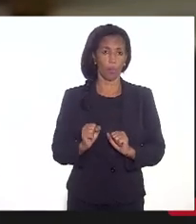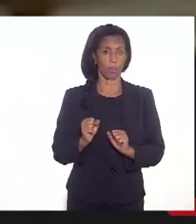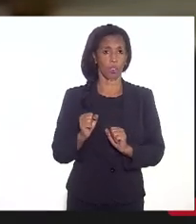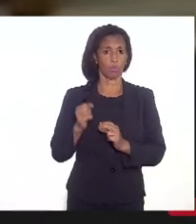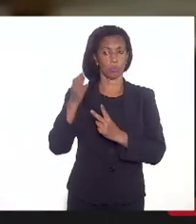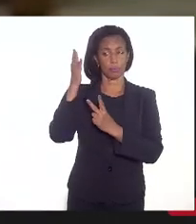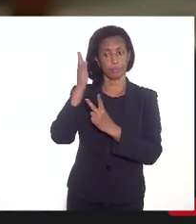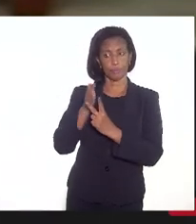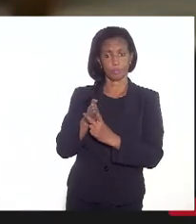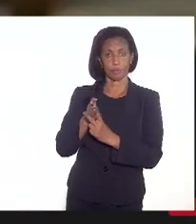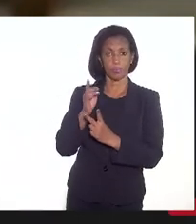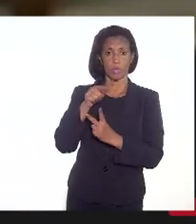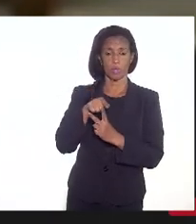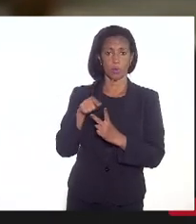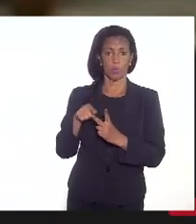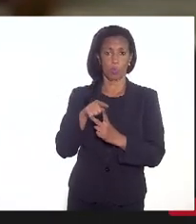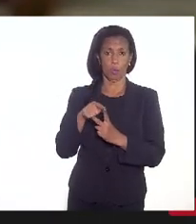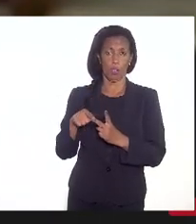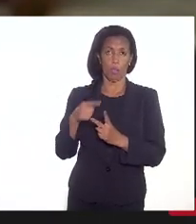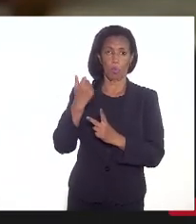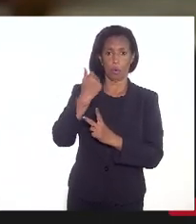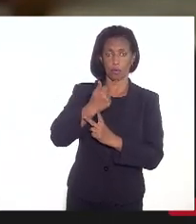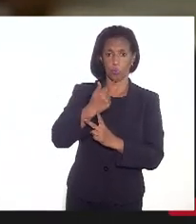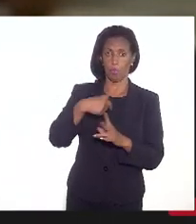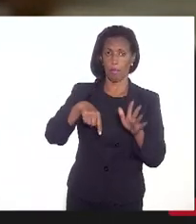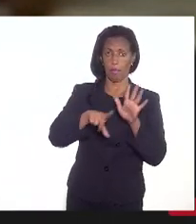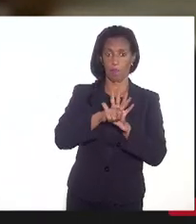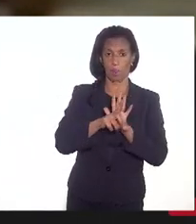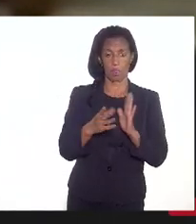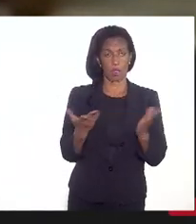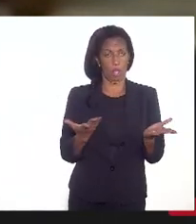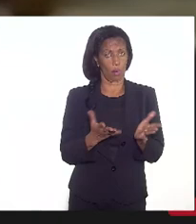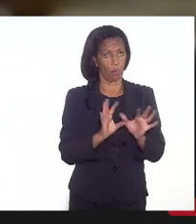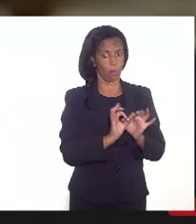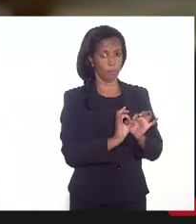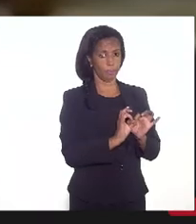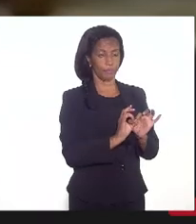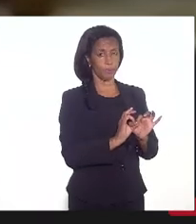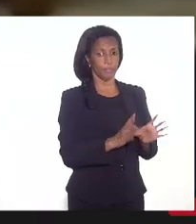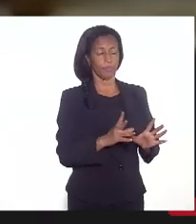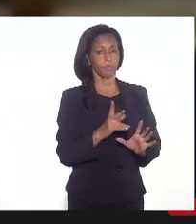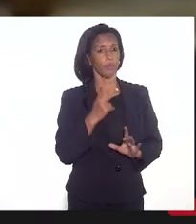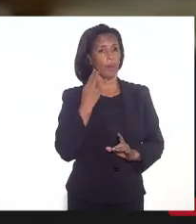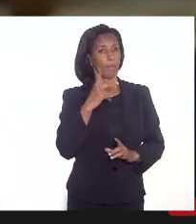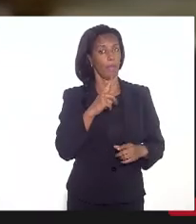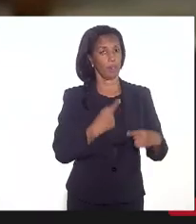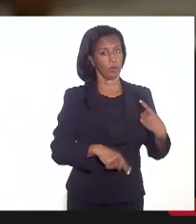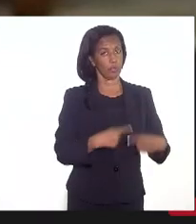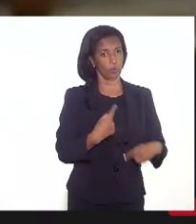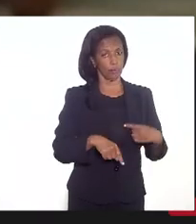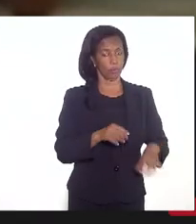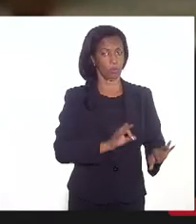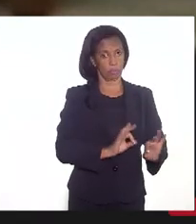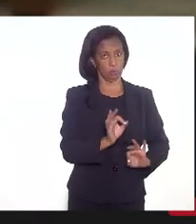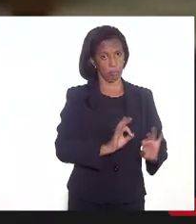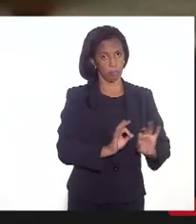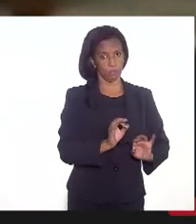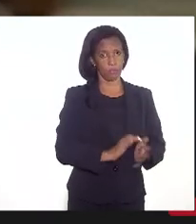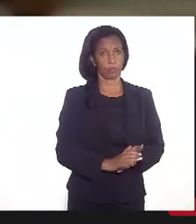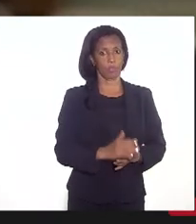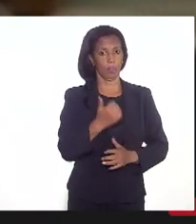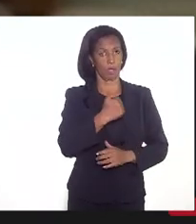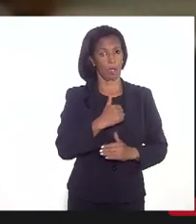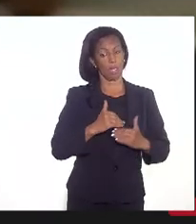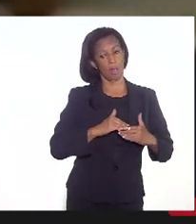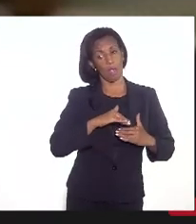etapas. pode-se ter uma lei agora que autorize para a discussão do plano, que é essa primeira,